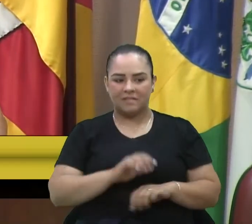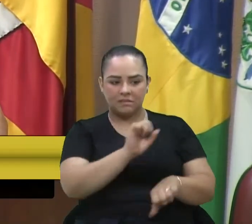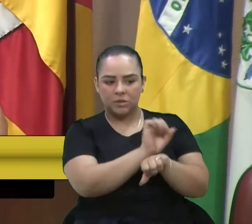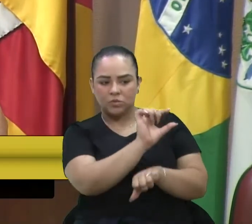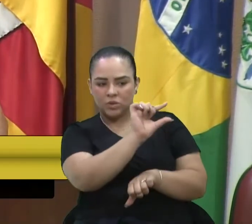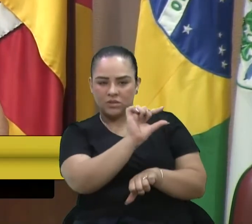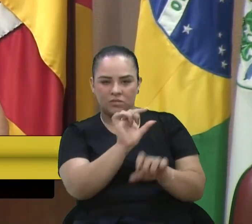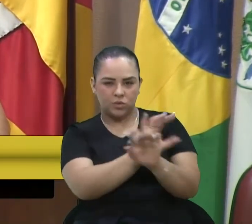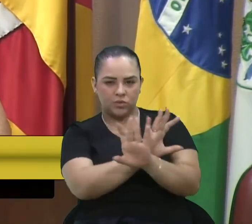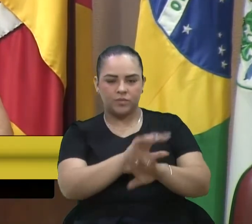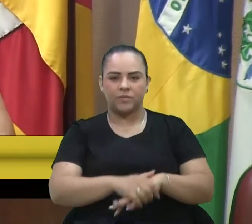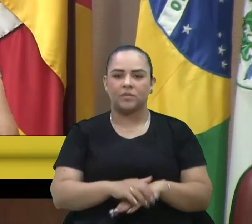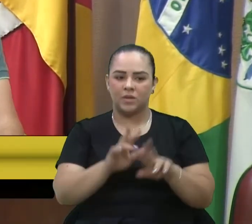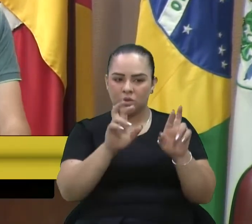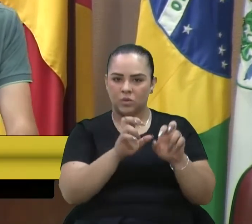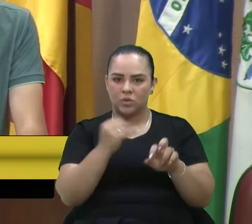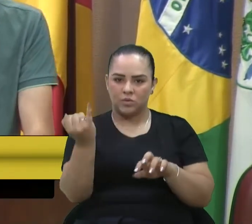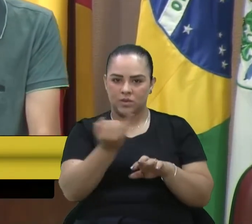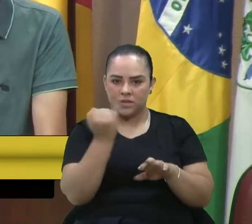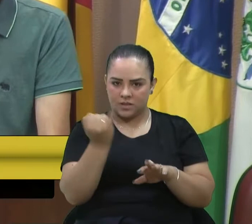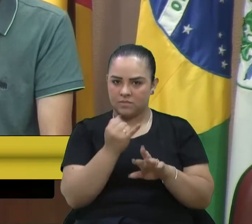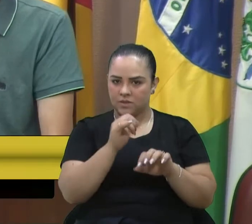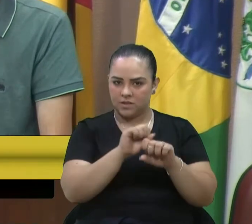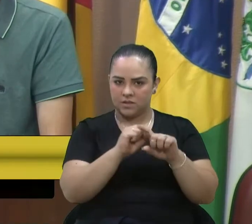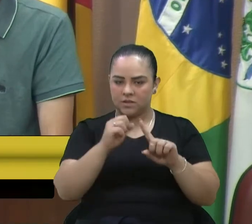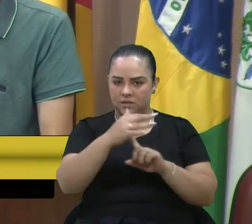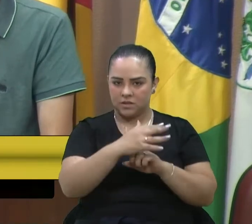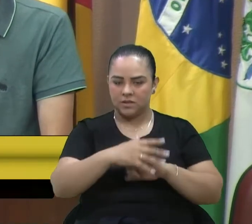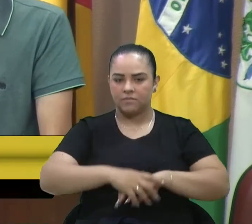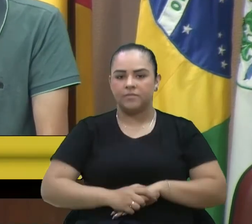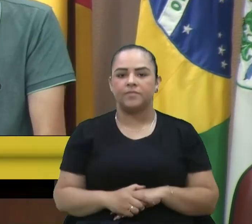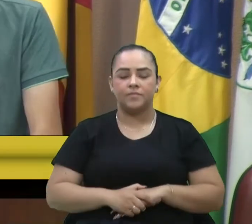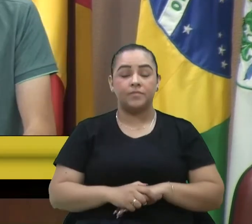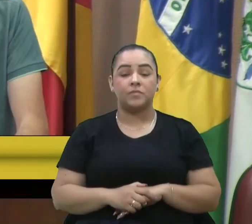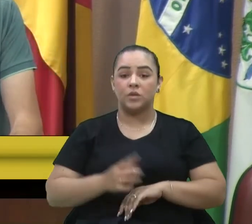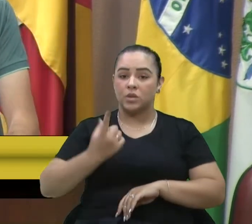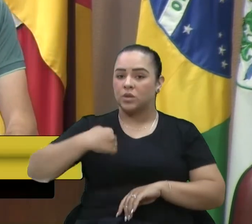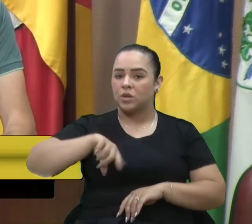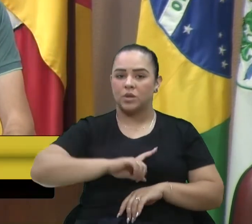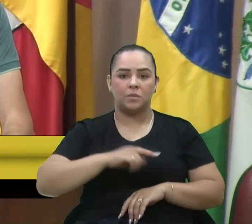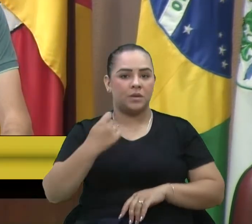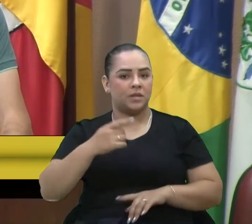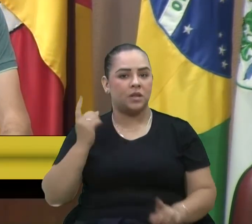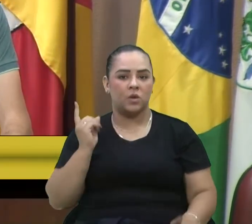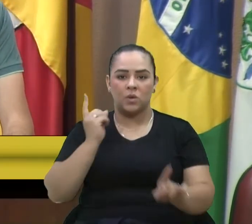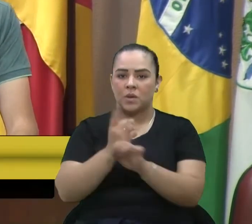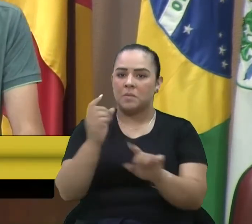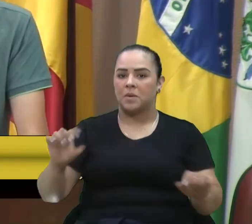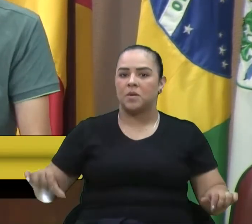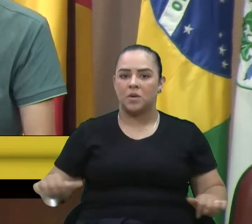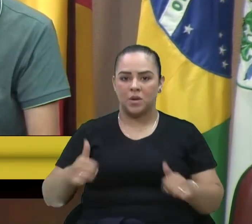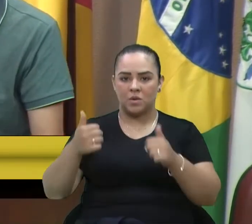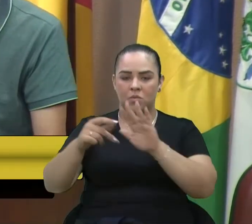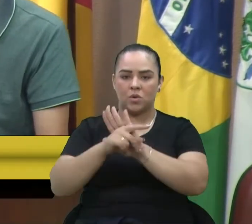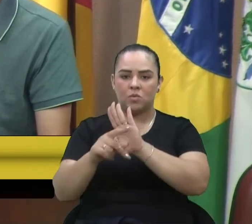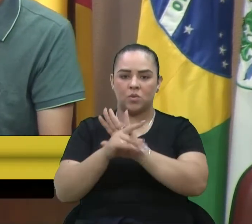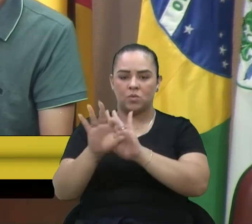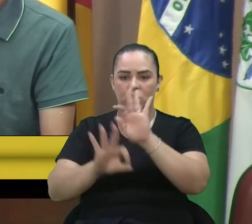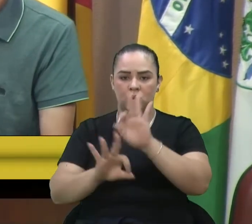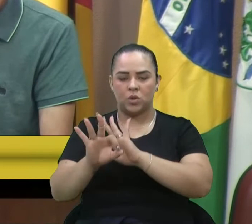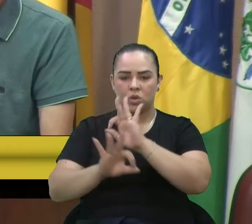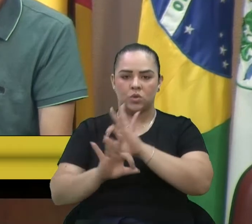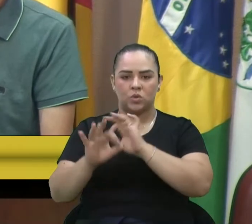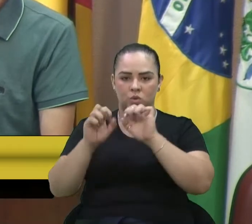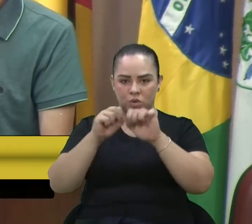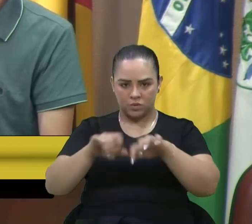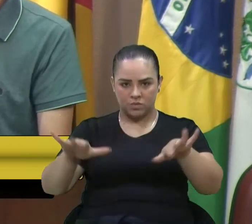por gentileza, que é um tema relevante para a nossa sociedade. Então, assim, temos que achar soluções. O próprio projeto de campanha do prefeito